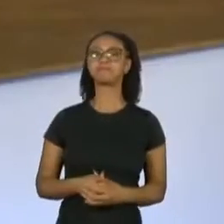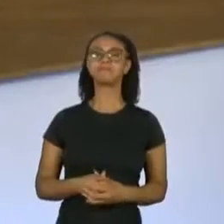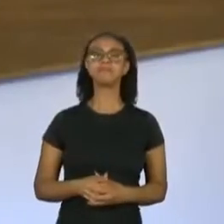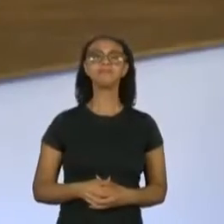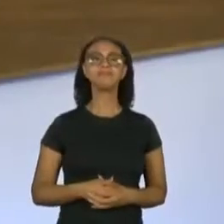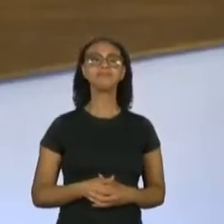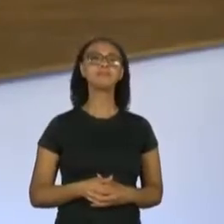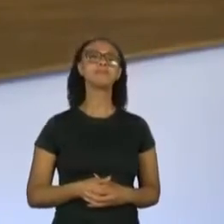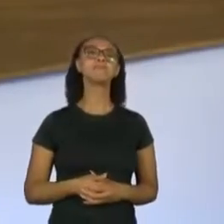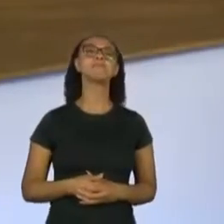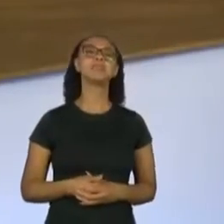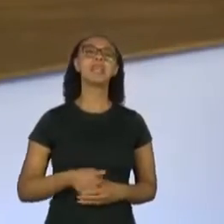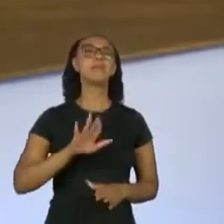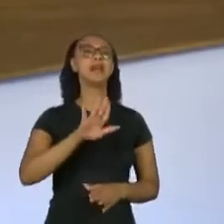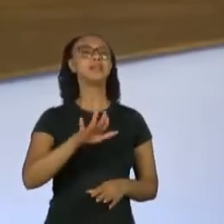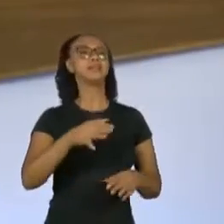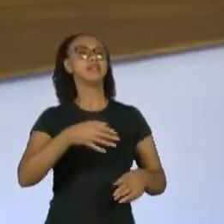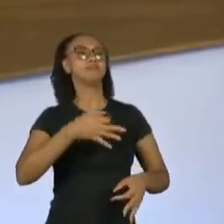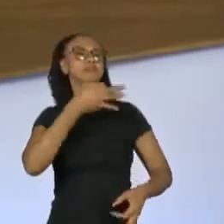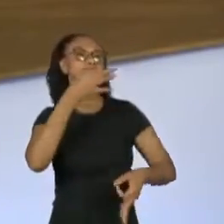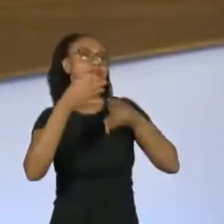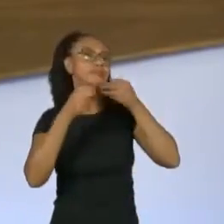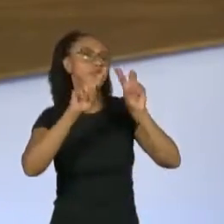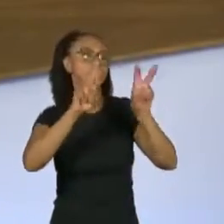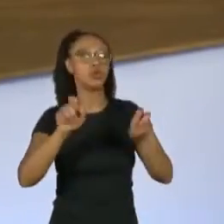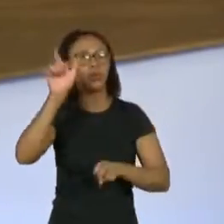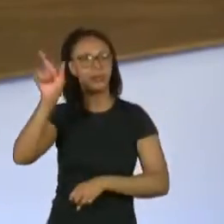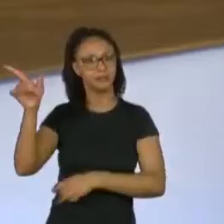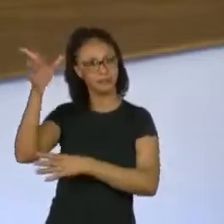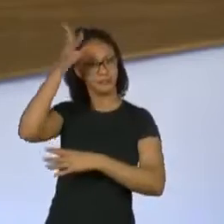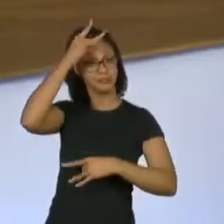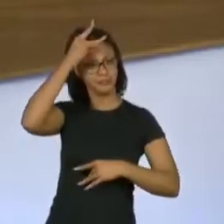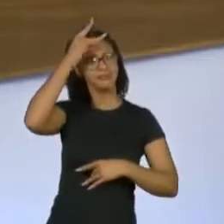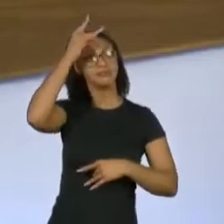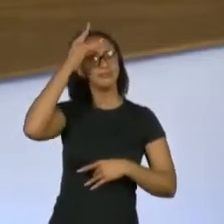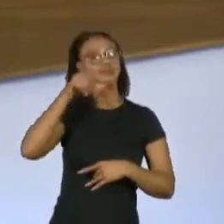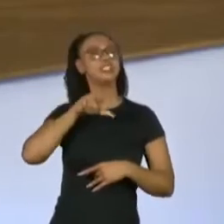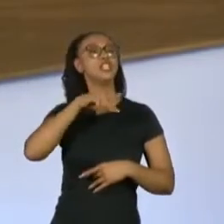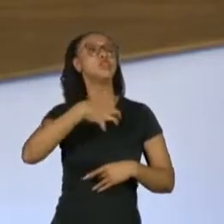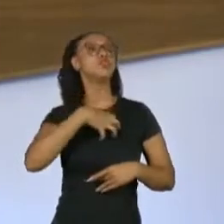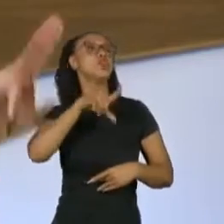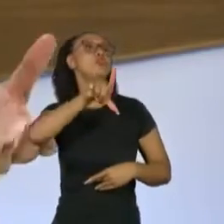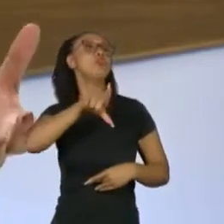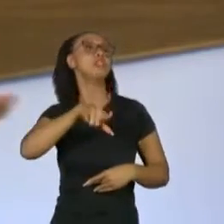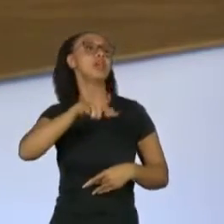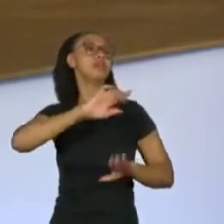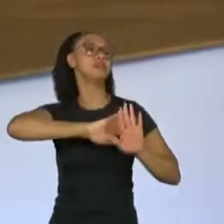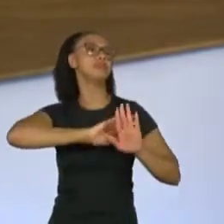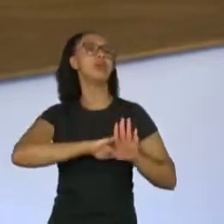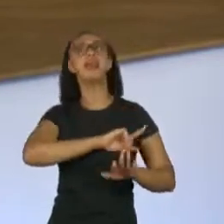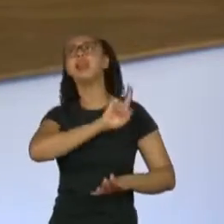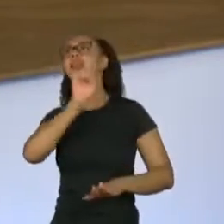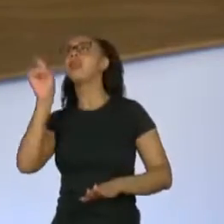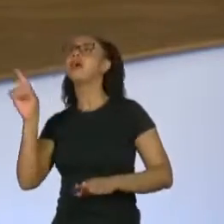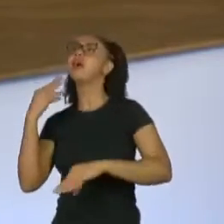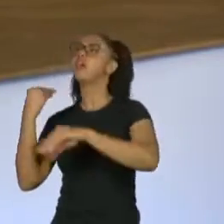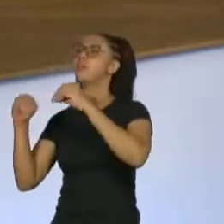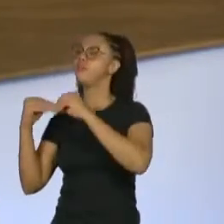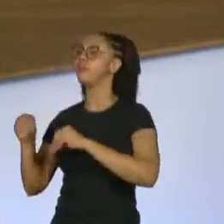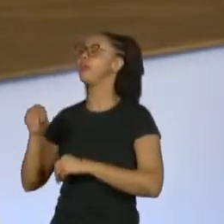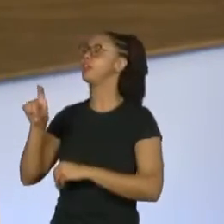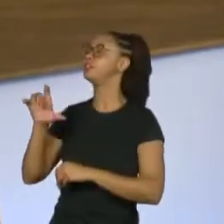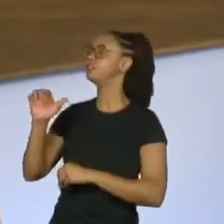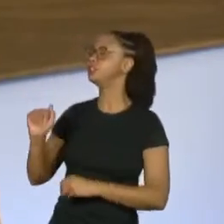críticas, né, em relação à sua interpretação e à mensagem que você passava, lá na Chica da Silva, na